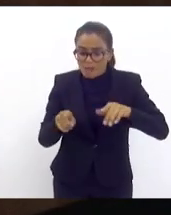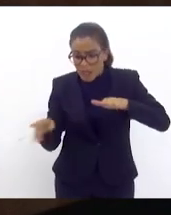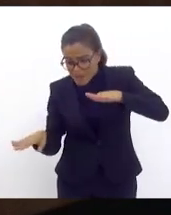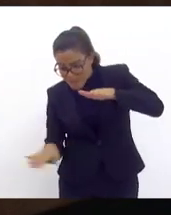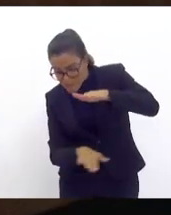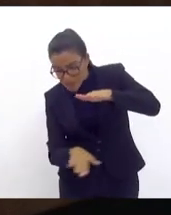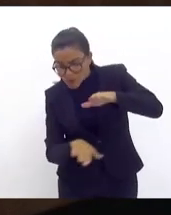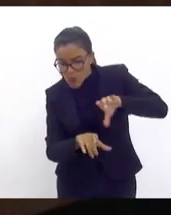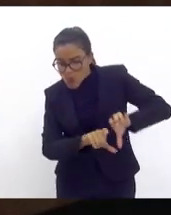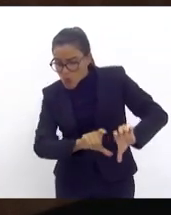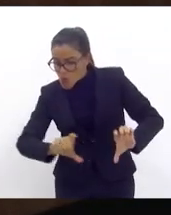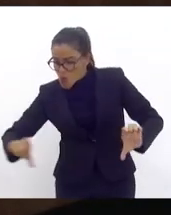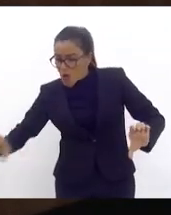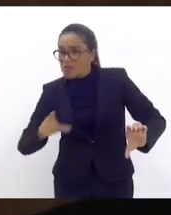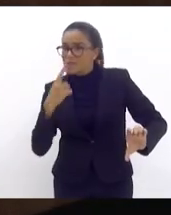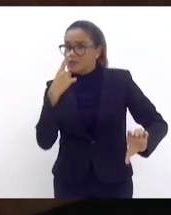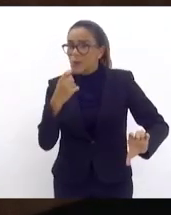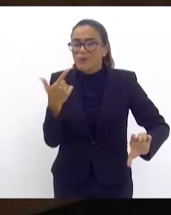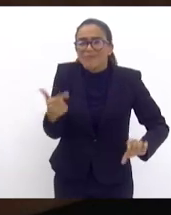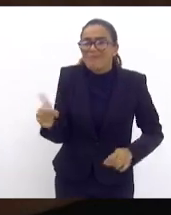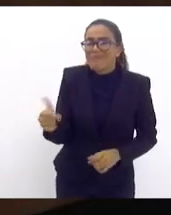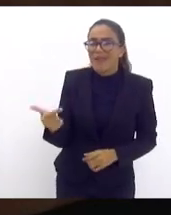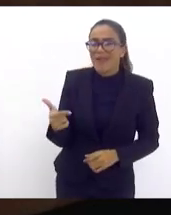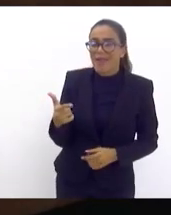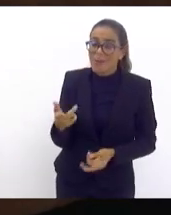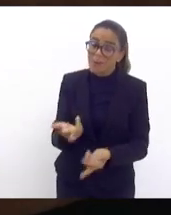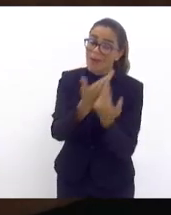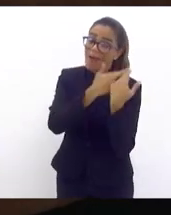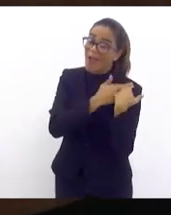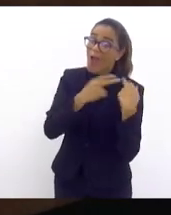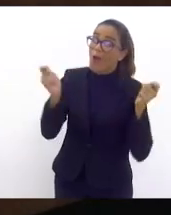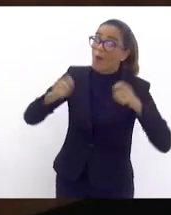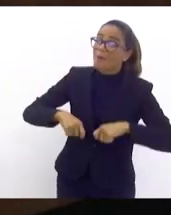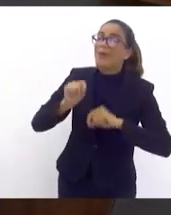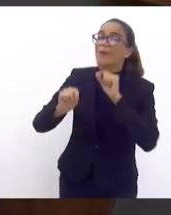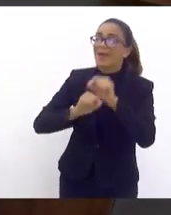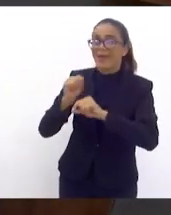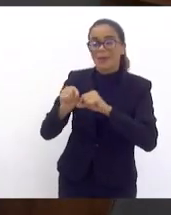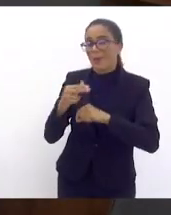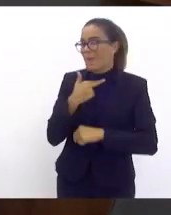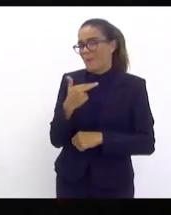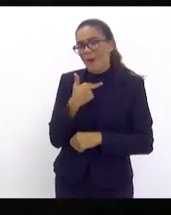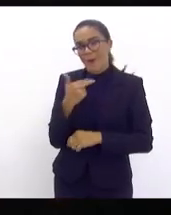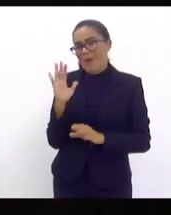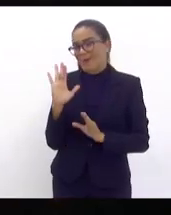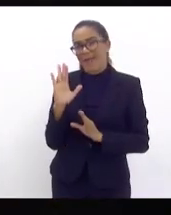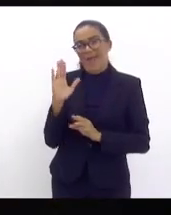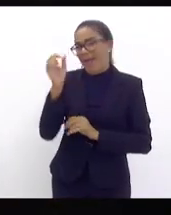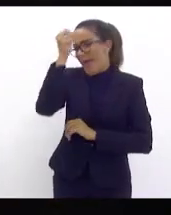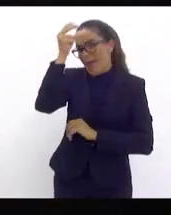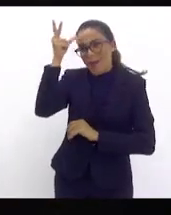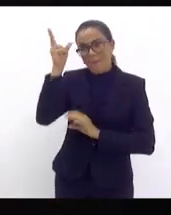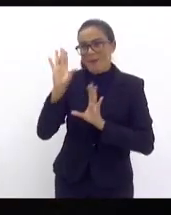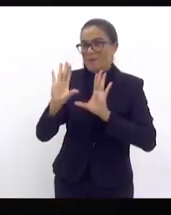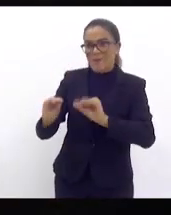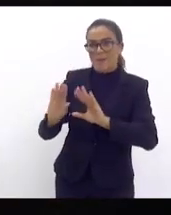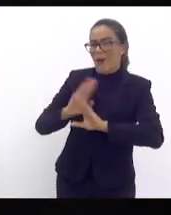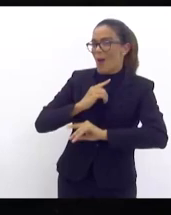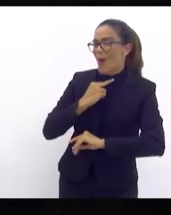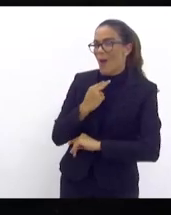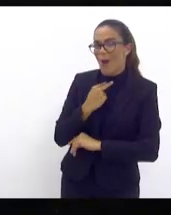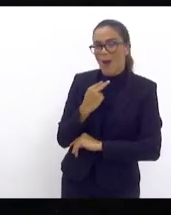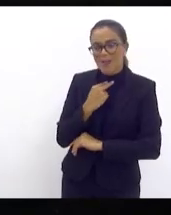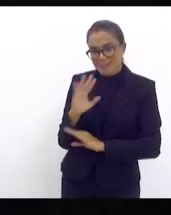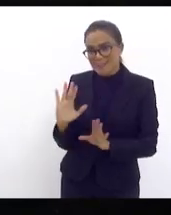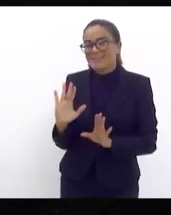jeitinho porque nem a prefeitura pode fazer porque a competência da Águas do Rio não pode realizar a prefeitura não pode fazê-lo mas no